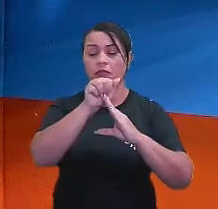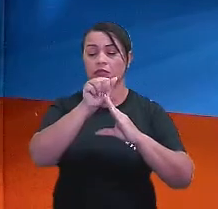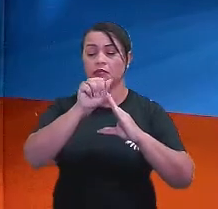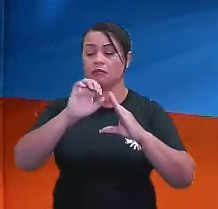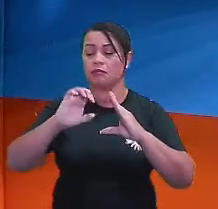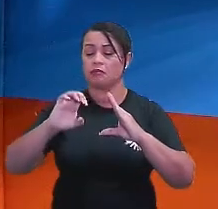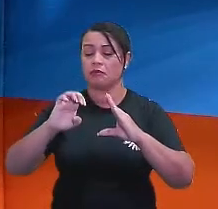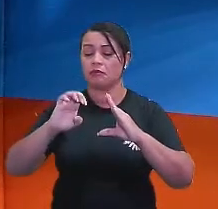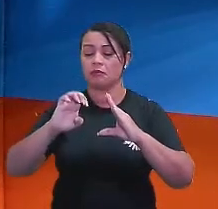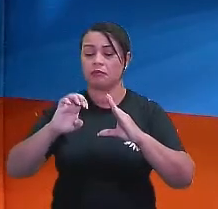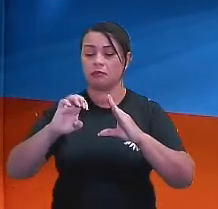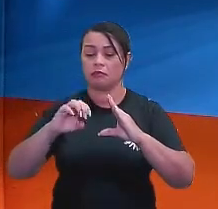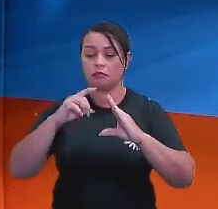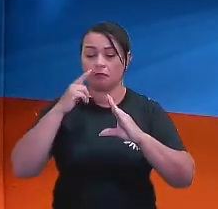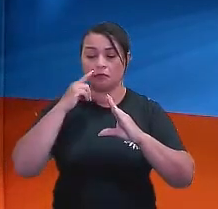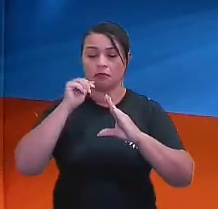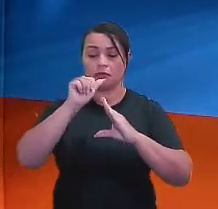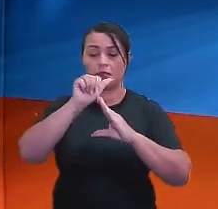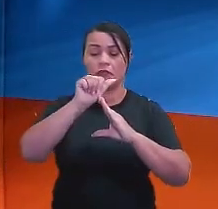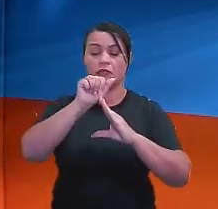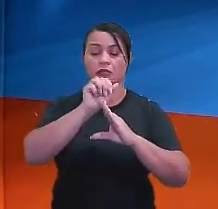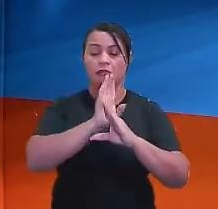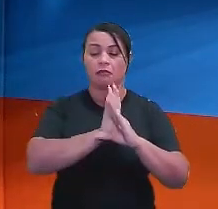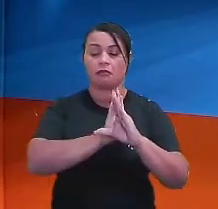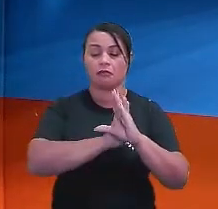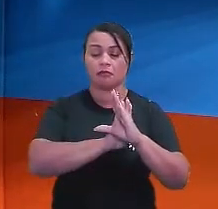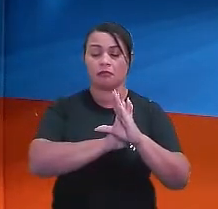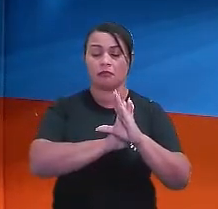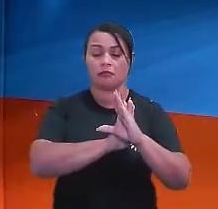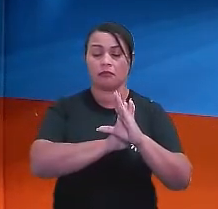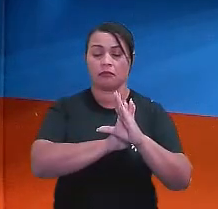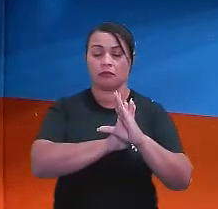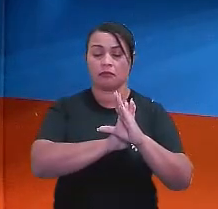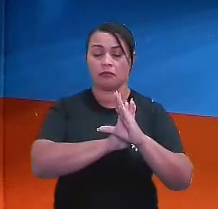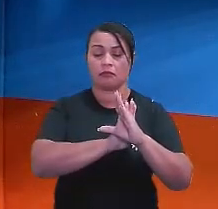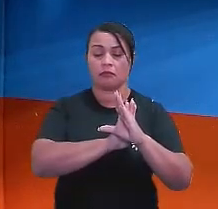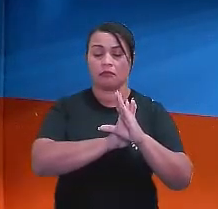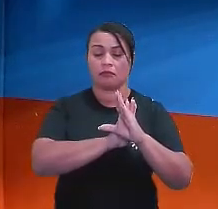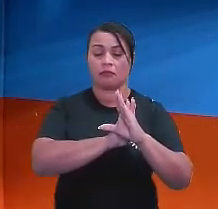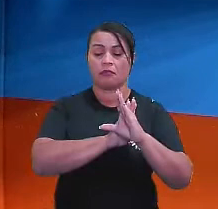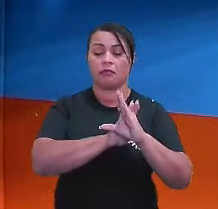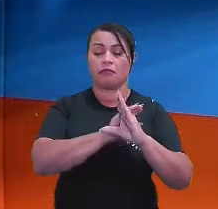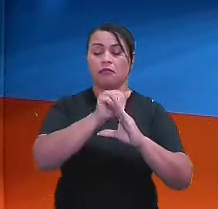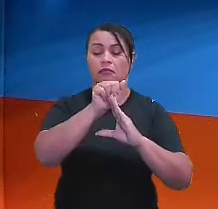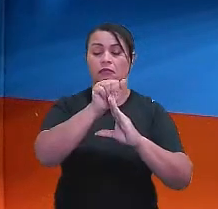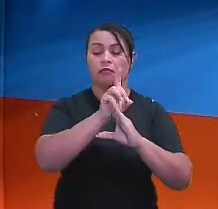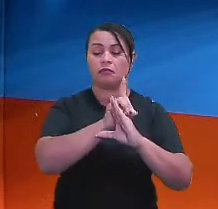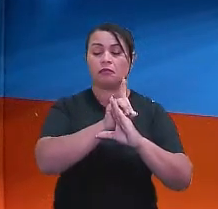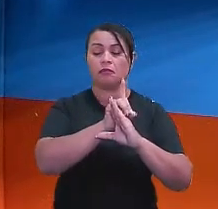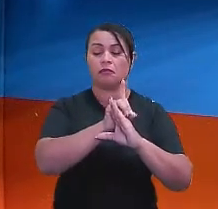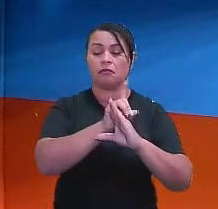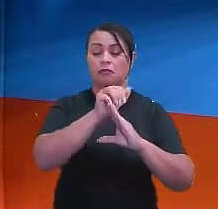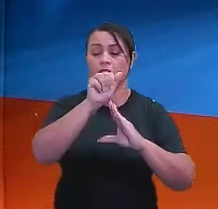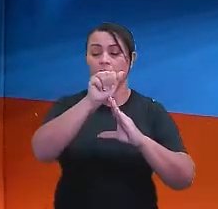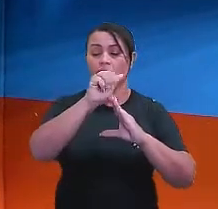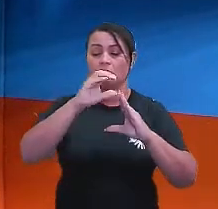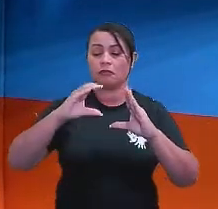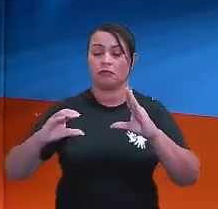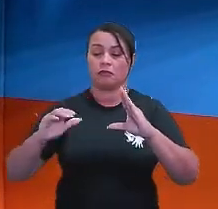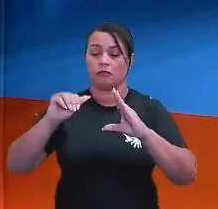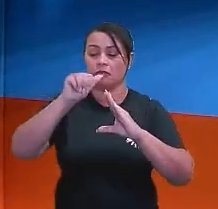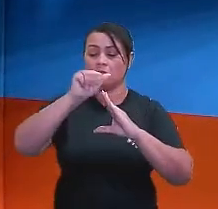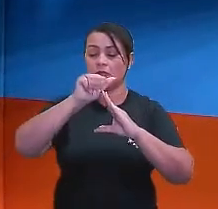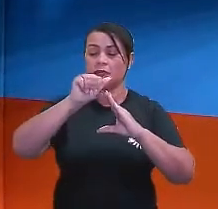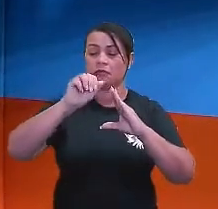lado AB está para quem? Para o lado AD. E o lado AC está para AE.